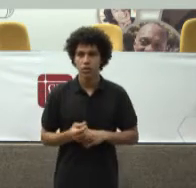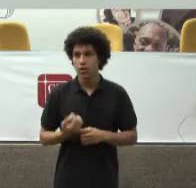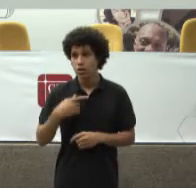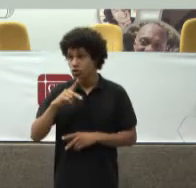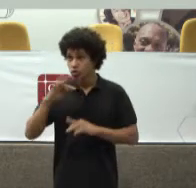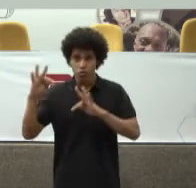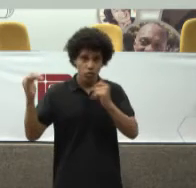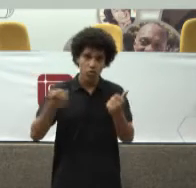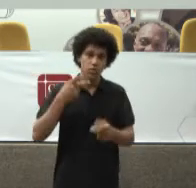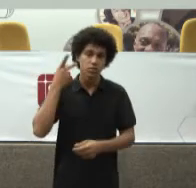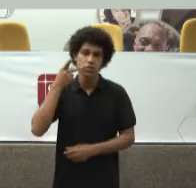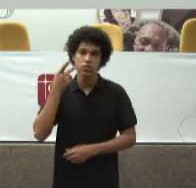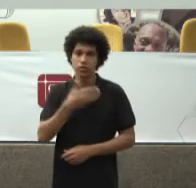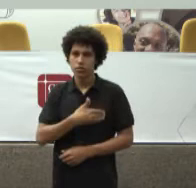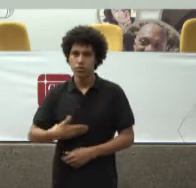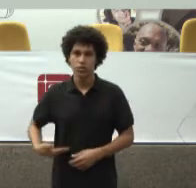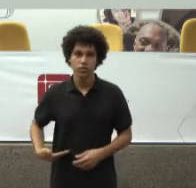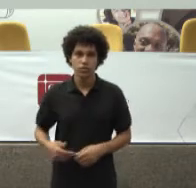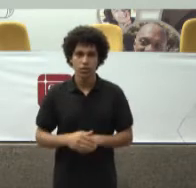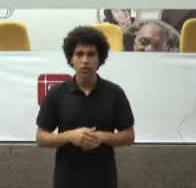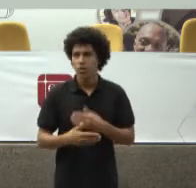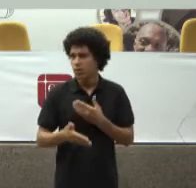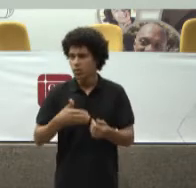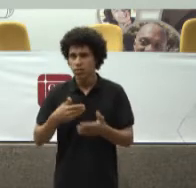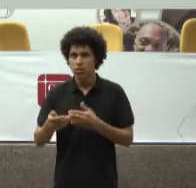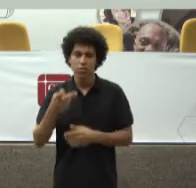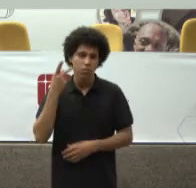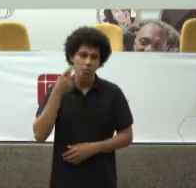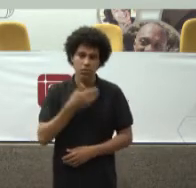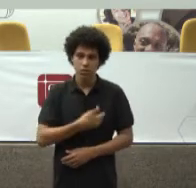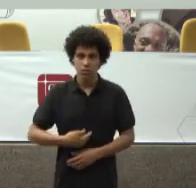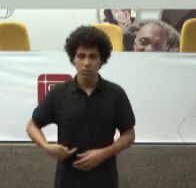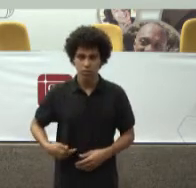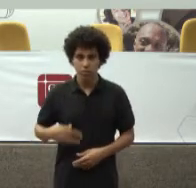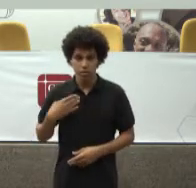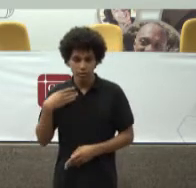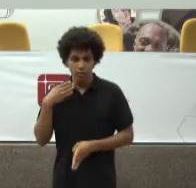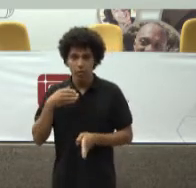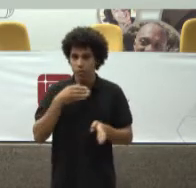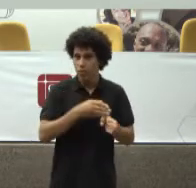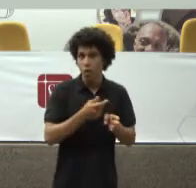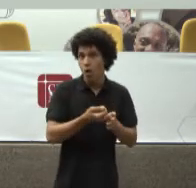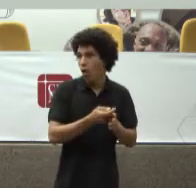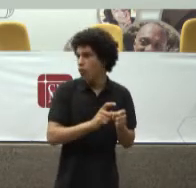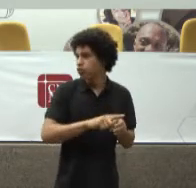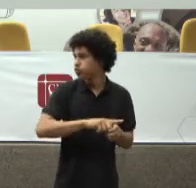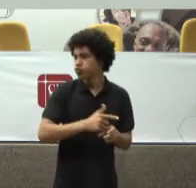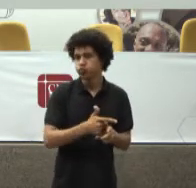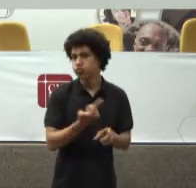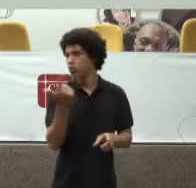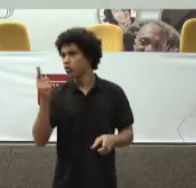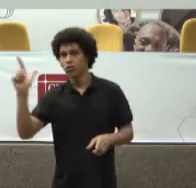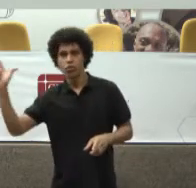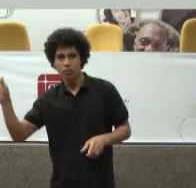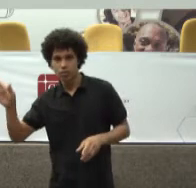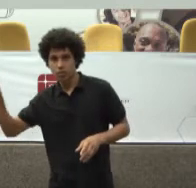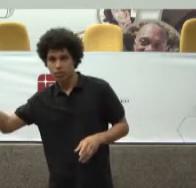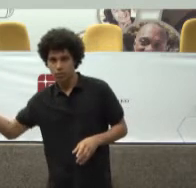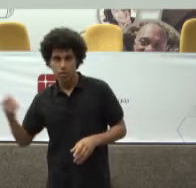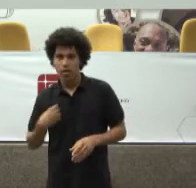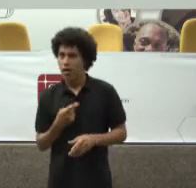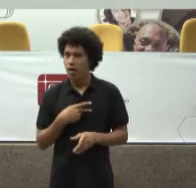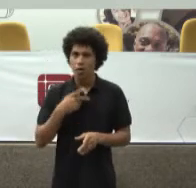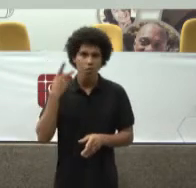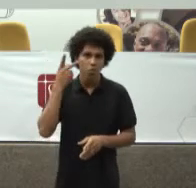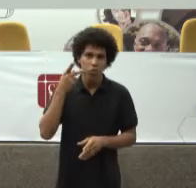As políticas públicas Qualquer política Pública Que vá em direção Contrária A esse farol Fundamental É uma